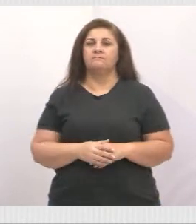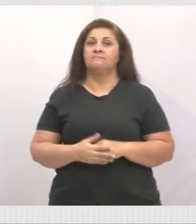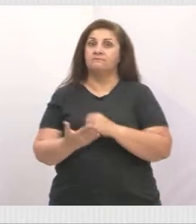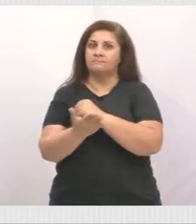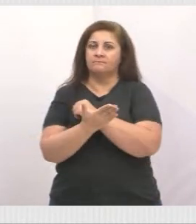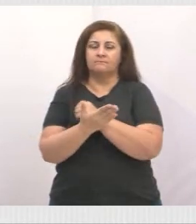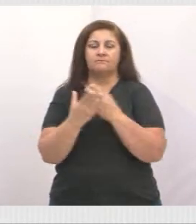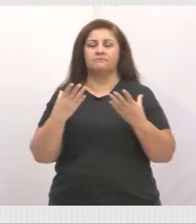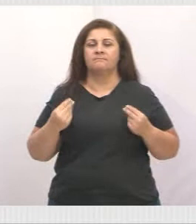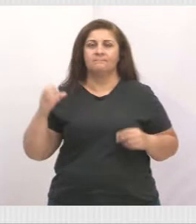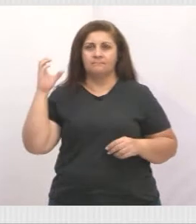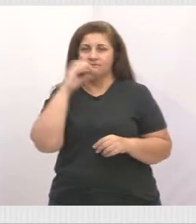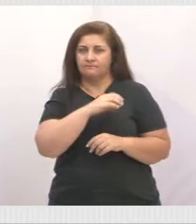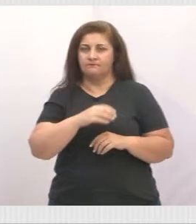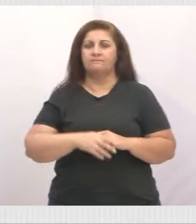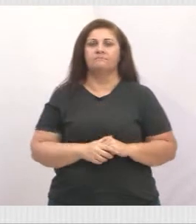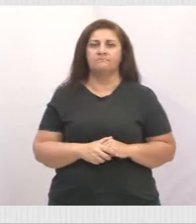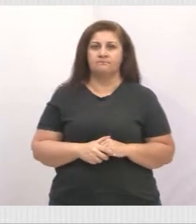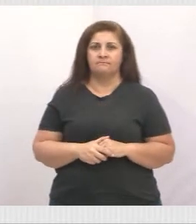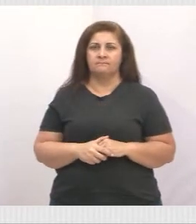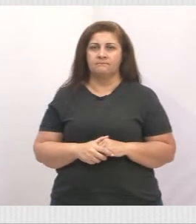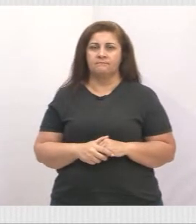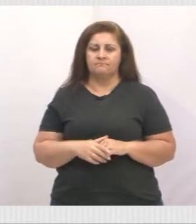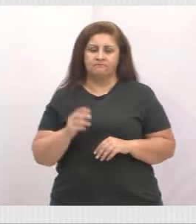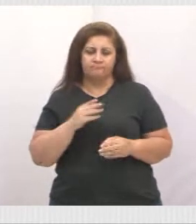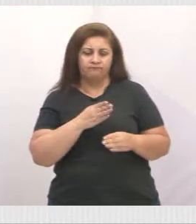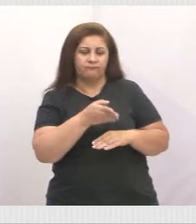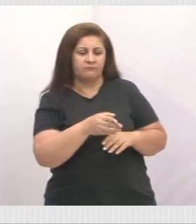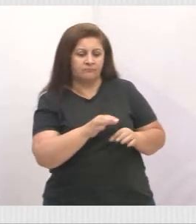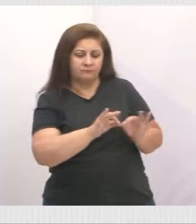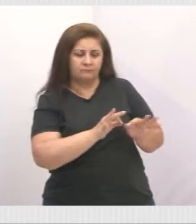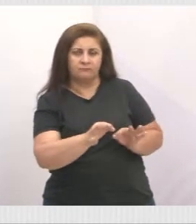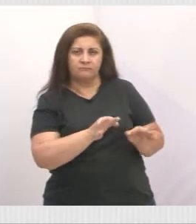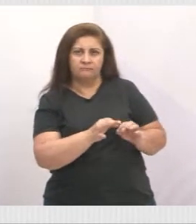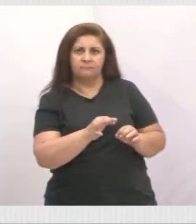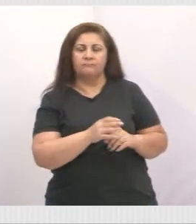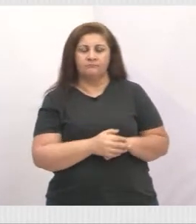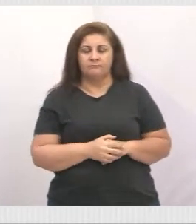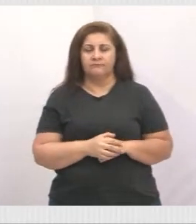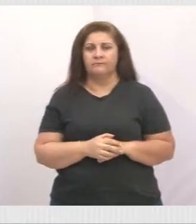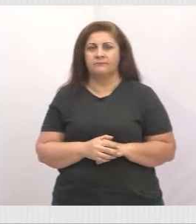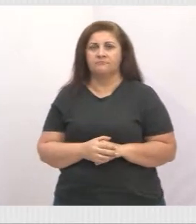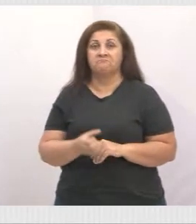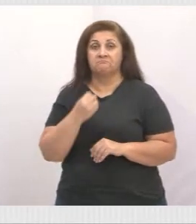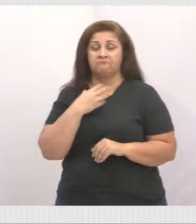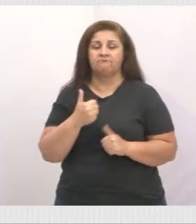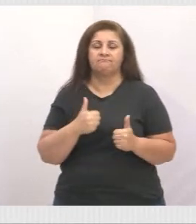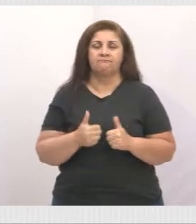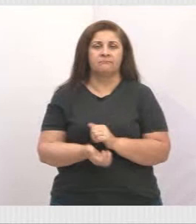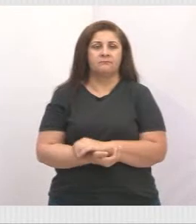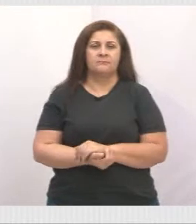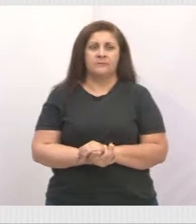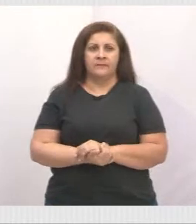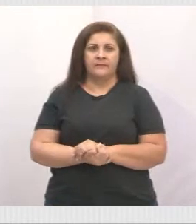prontamente, foi lá e recuperou aquelas tampas e ficou bem bacana.